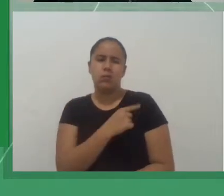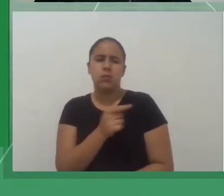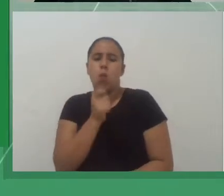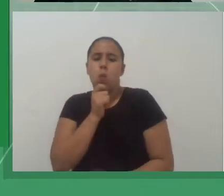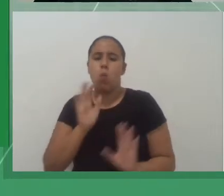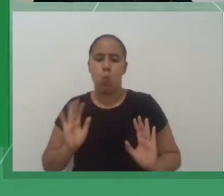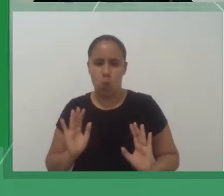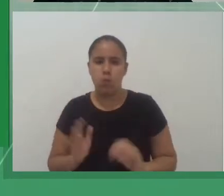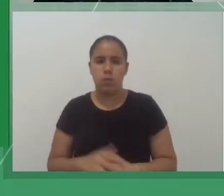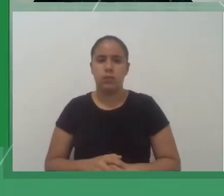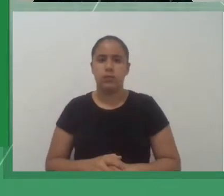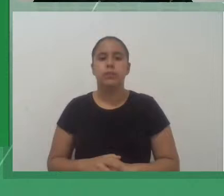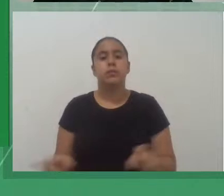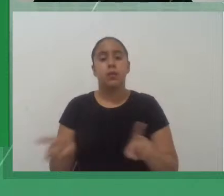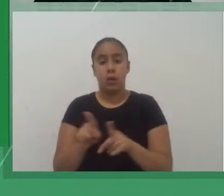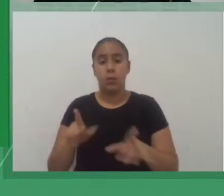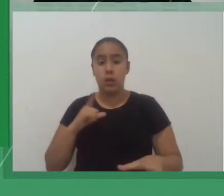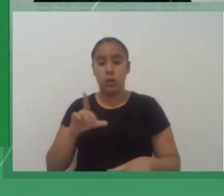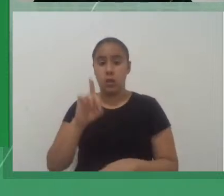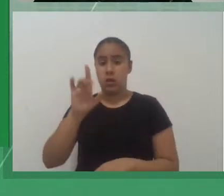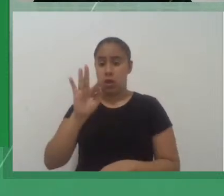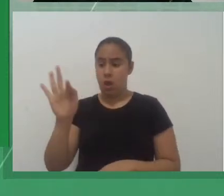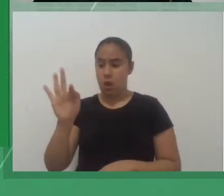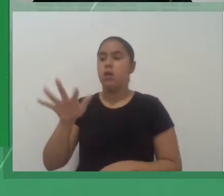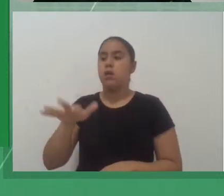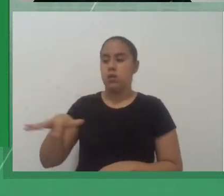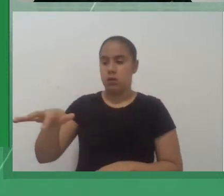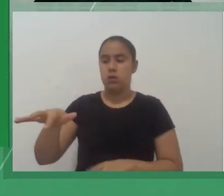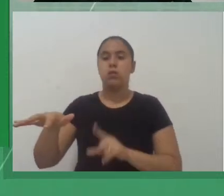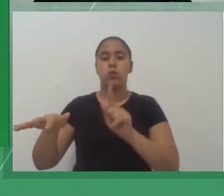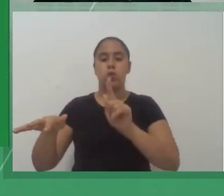ou Goiás. E por último, para finalizar